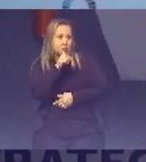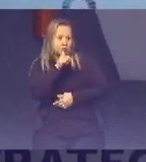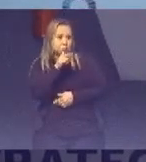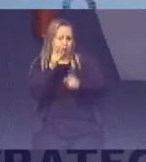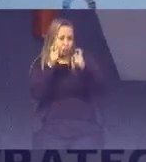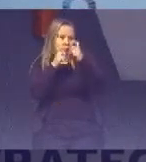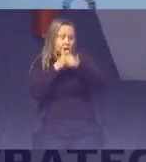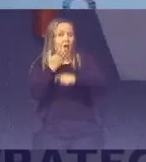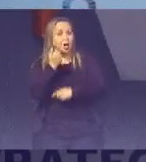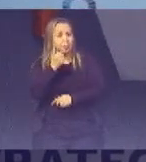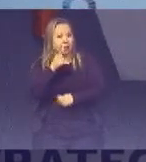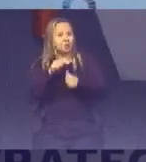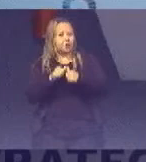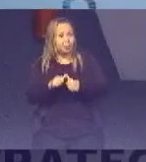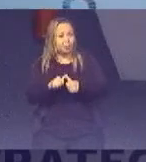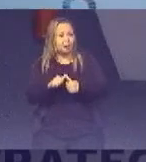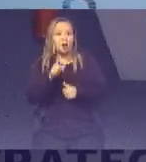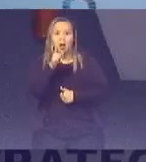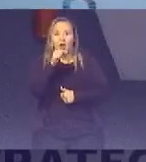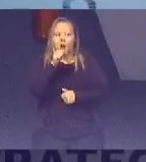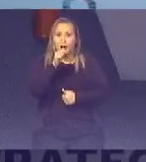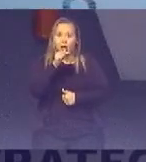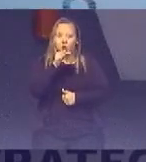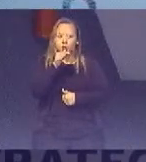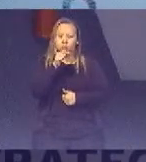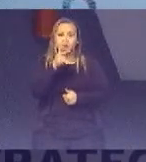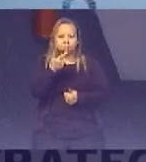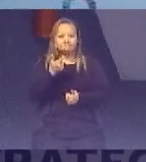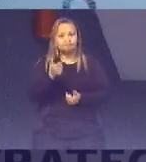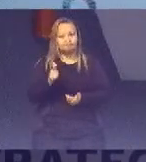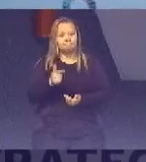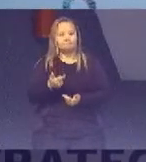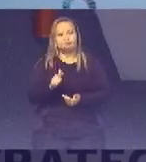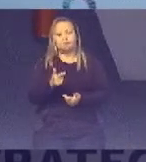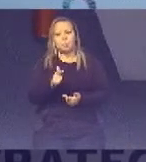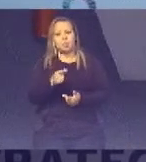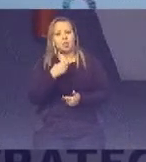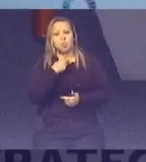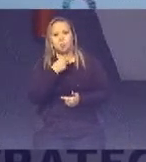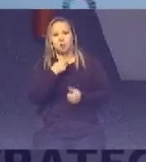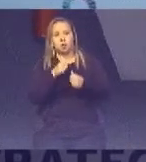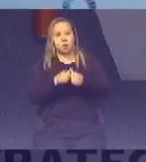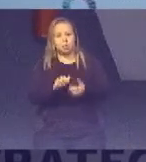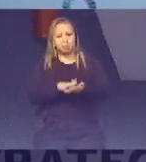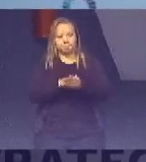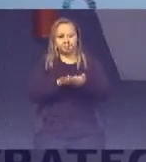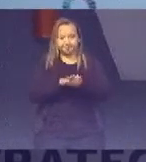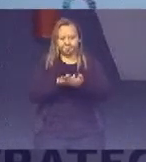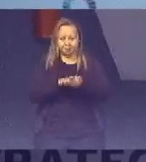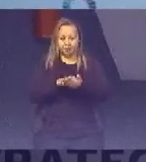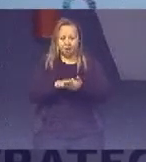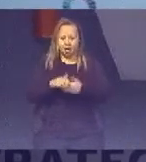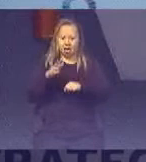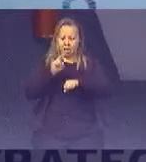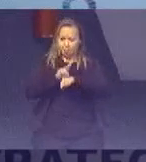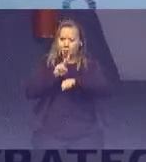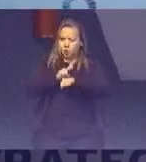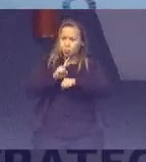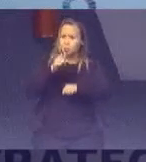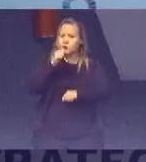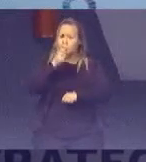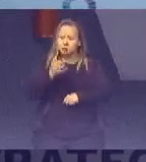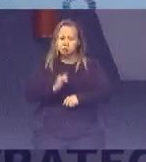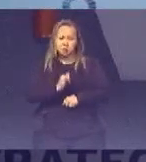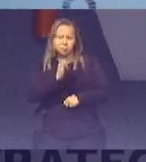E a proteção à água é extremamente importante Eu mostro isso um pouco mais adiante O Instituto de Pesquisa